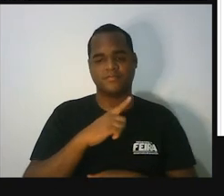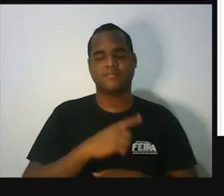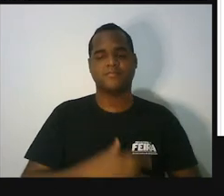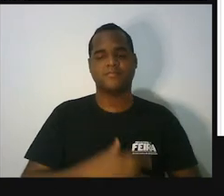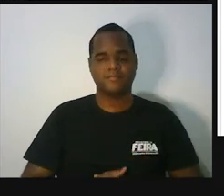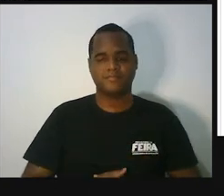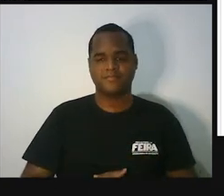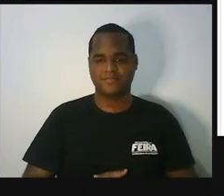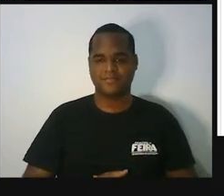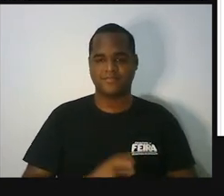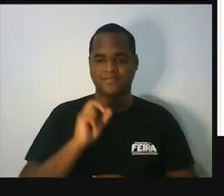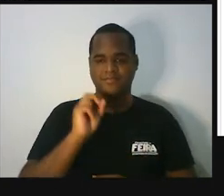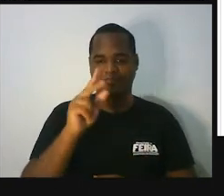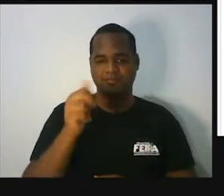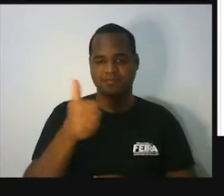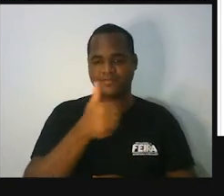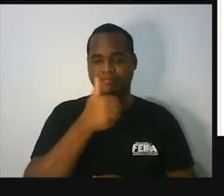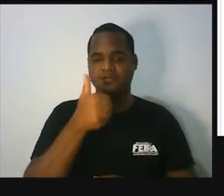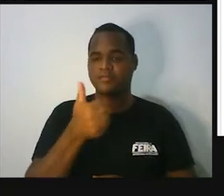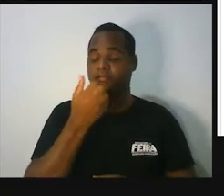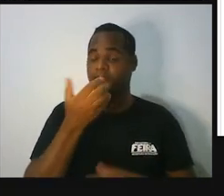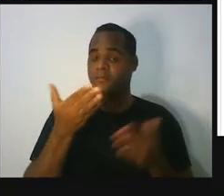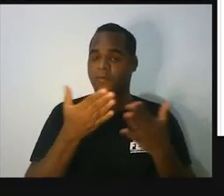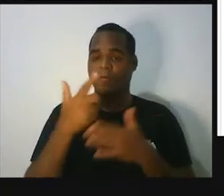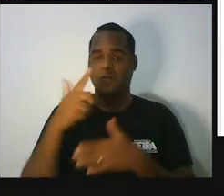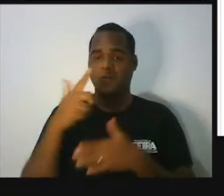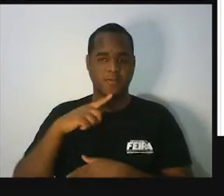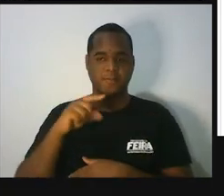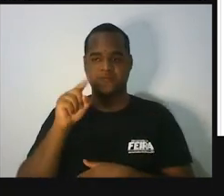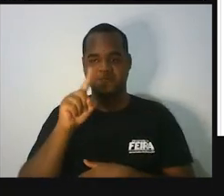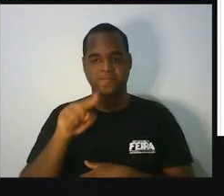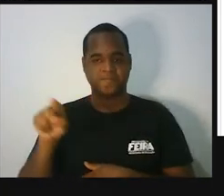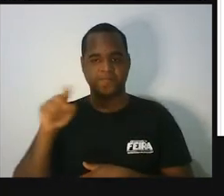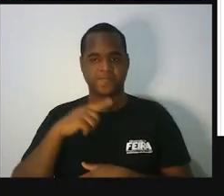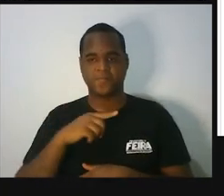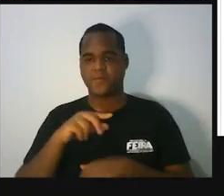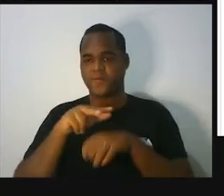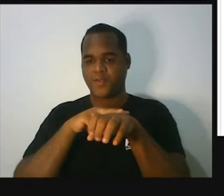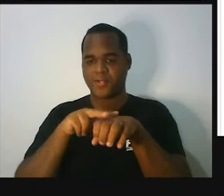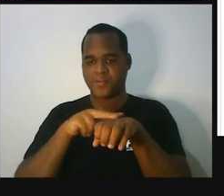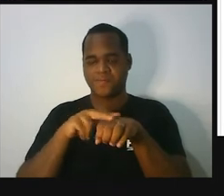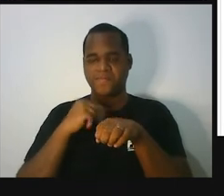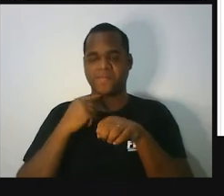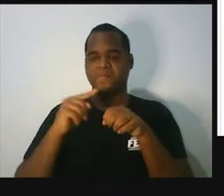Bacana, não é? Vamos medir agora os ângulos internos do triângulo verdinho.